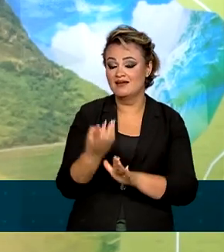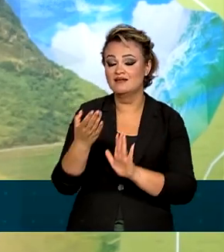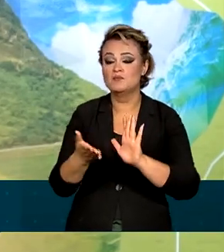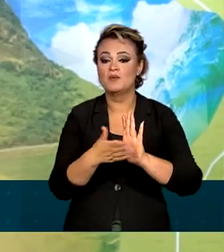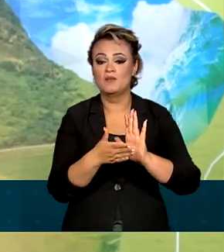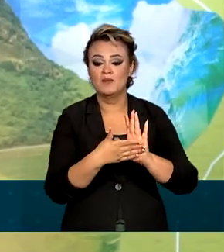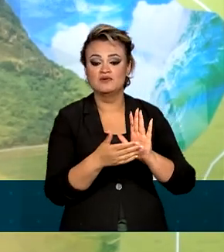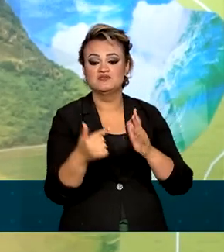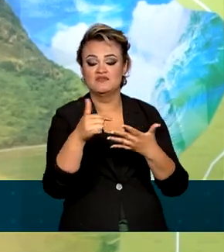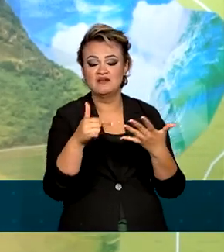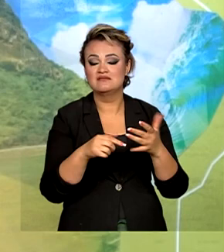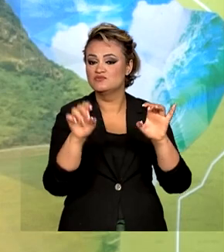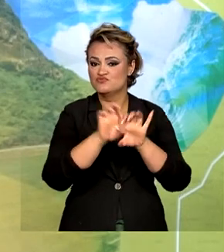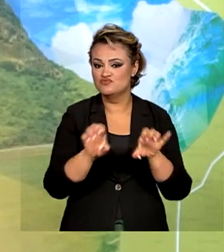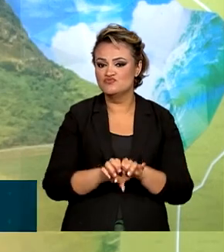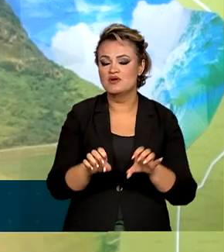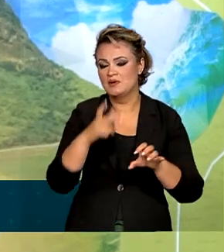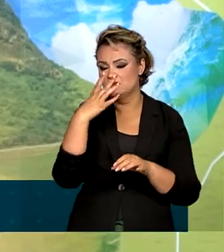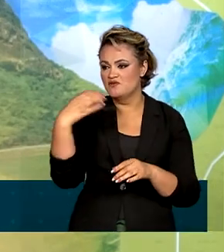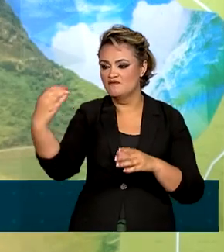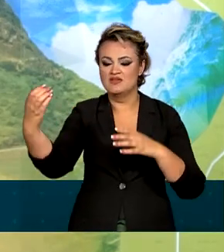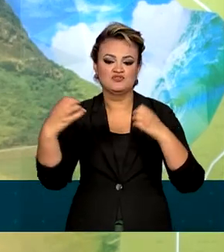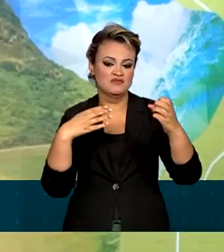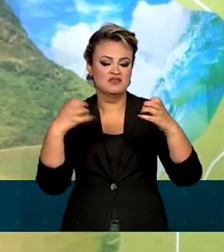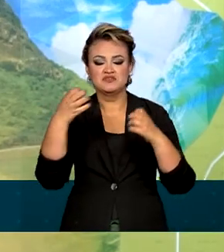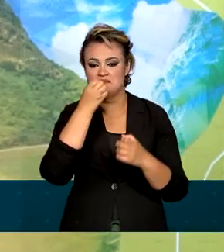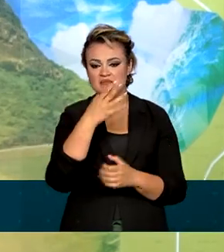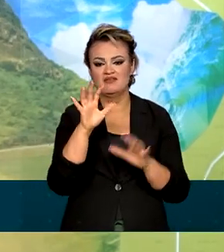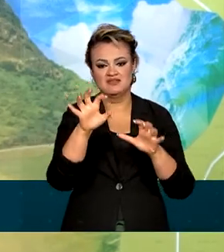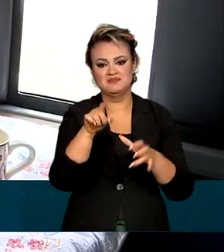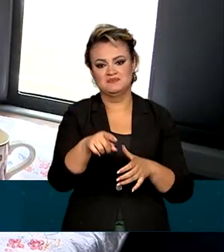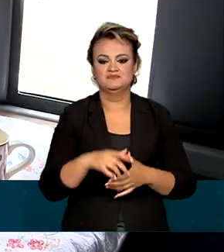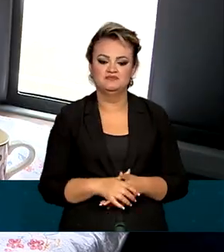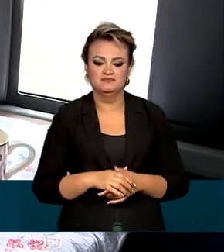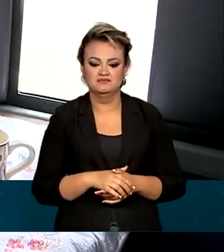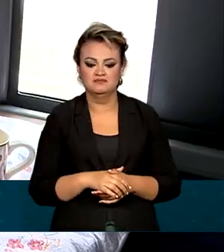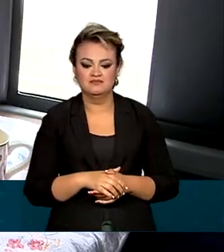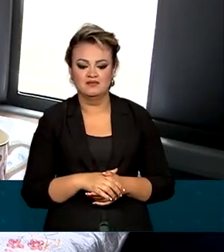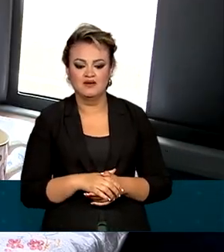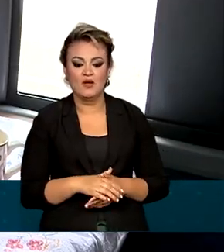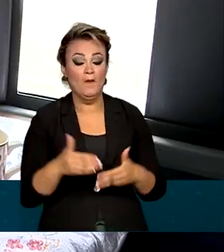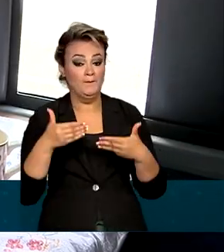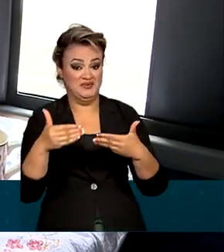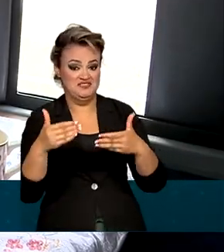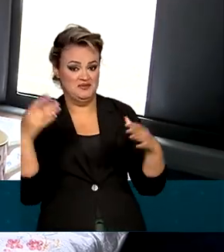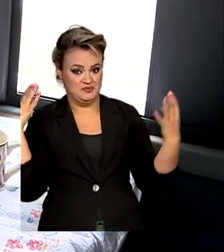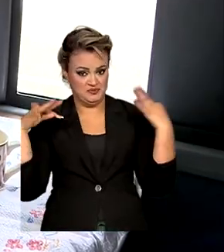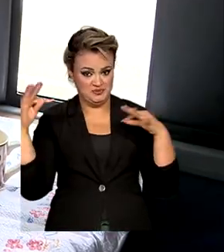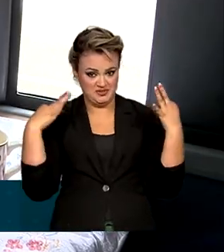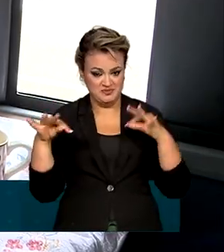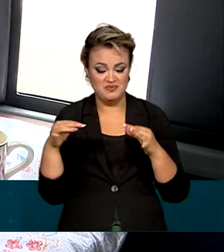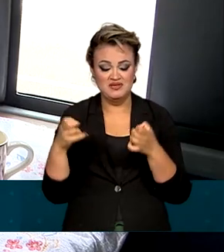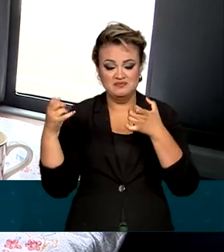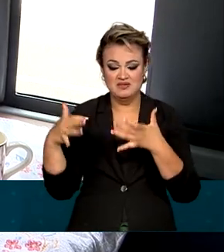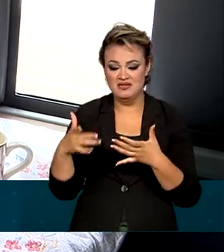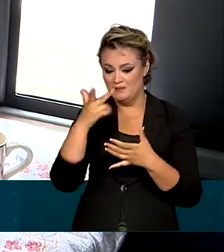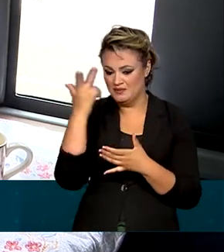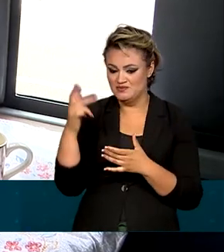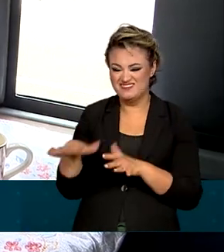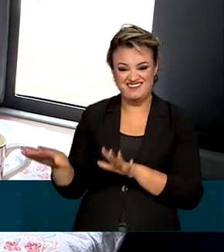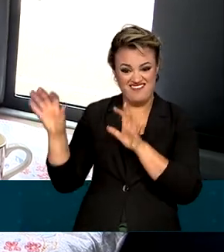proporcionar mais infraestrutura para os viajantes que apreciam esta modalidade. Segundo o Ministério do Turismo, o número de